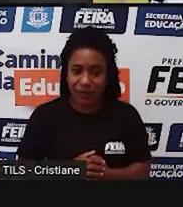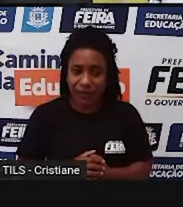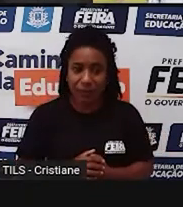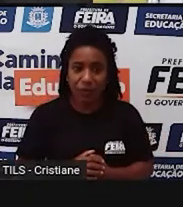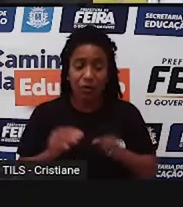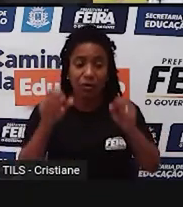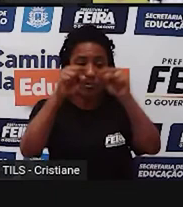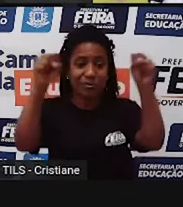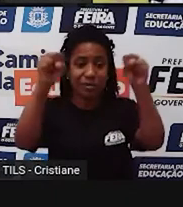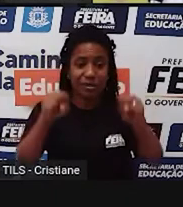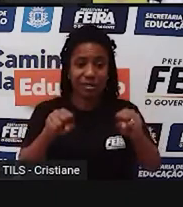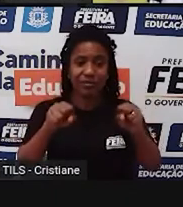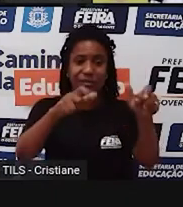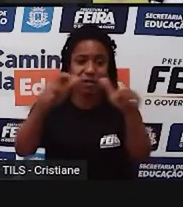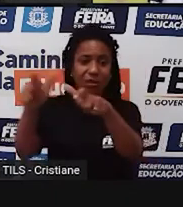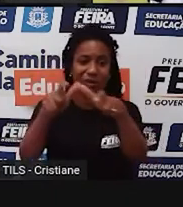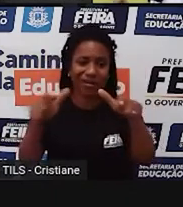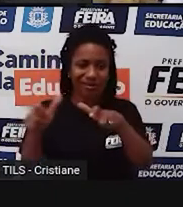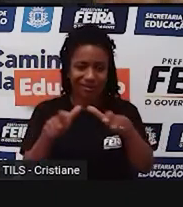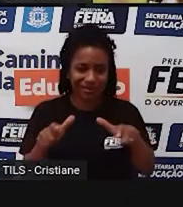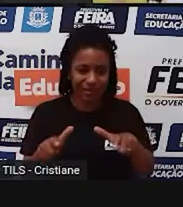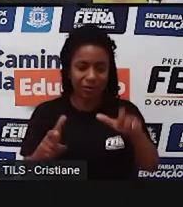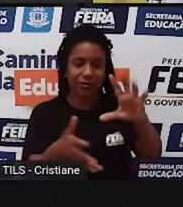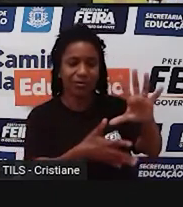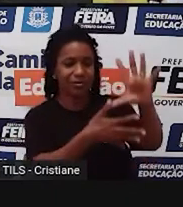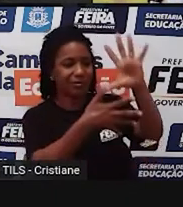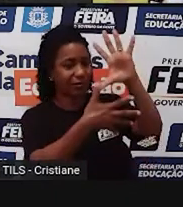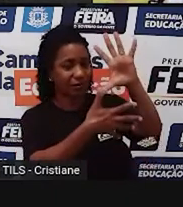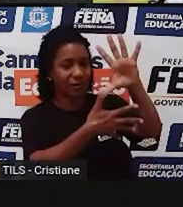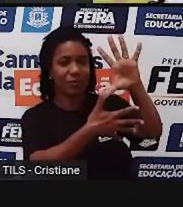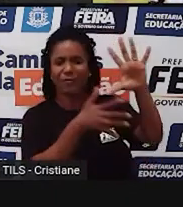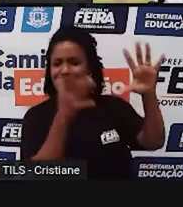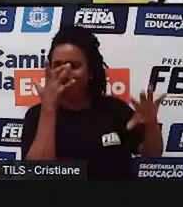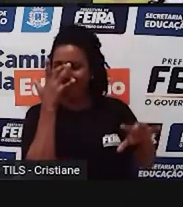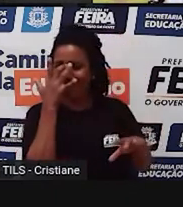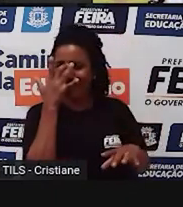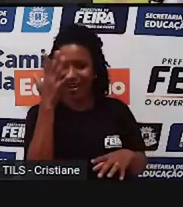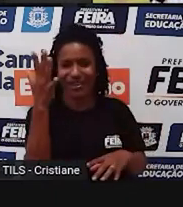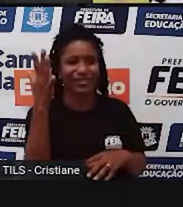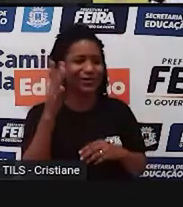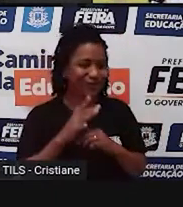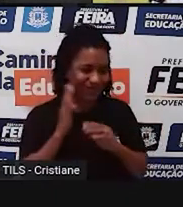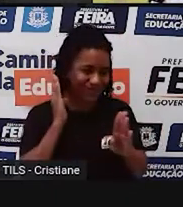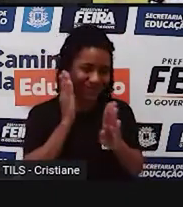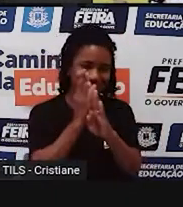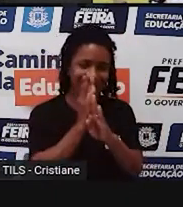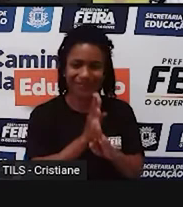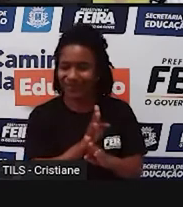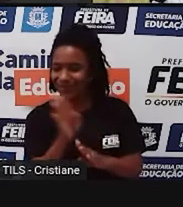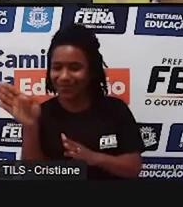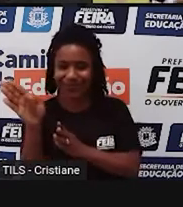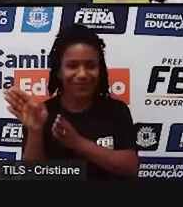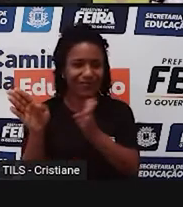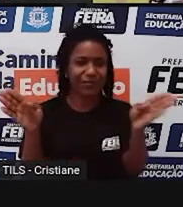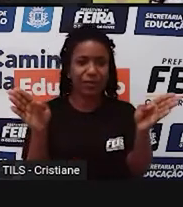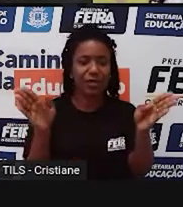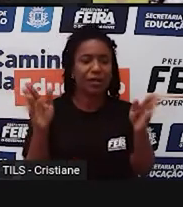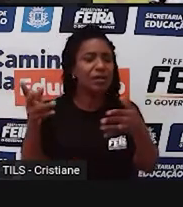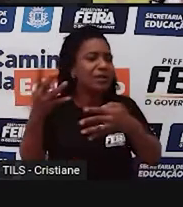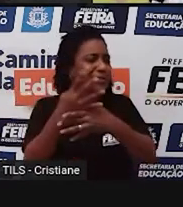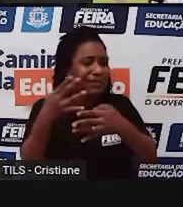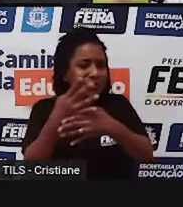muito essa questão, né, dos mapas. Aí, rapidinho, quando você faz essa pesquisa, abre o mapa ali da cidade com